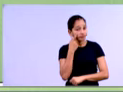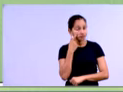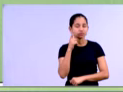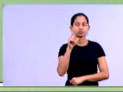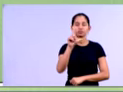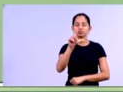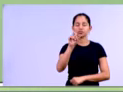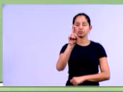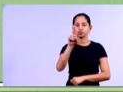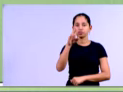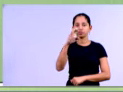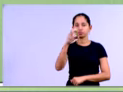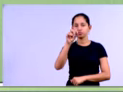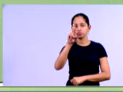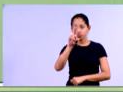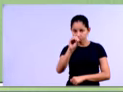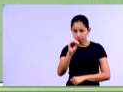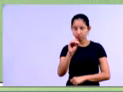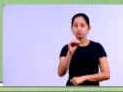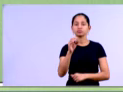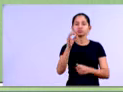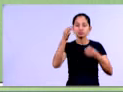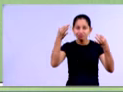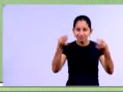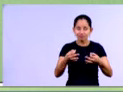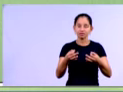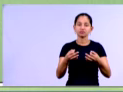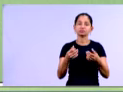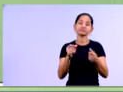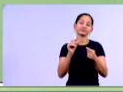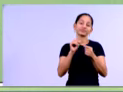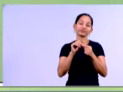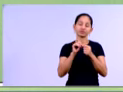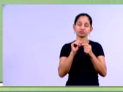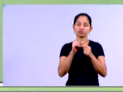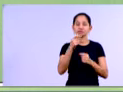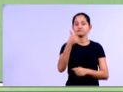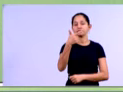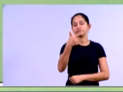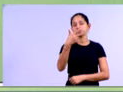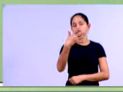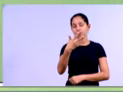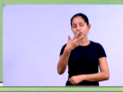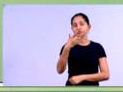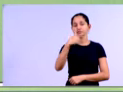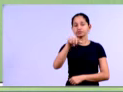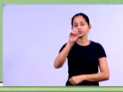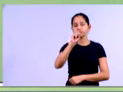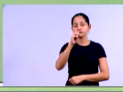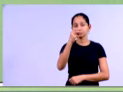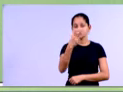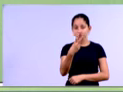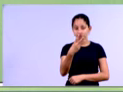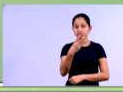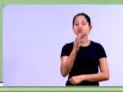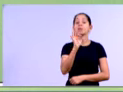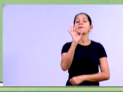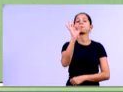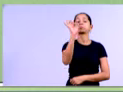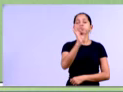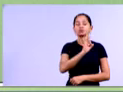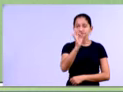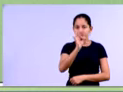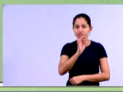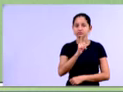empresa representa, em 2013, 24,83% do total da nossa receita líquida da